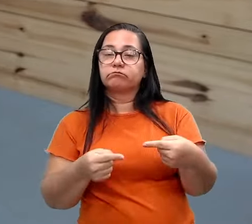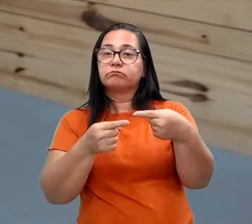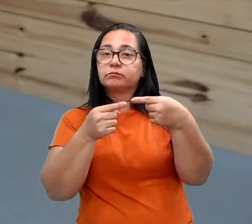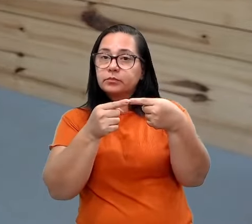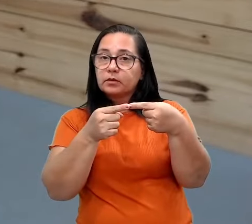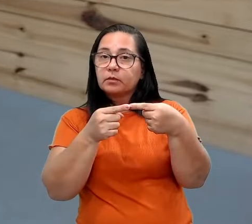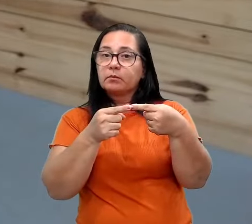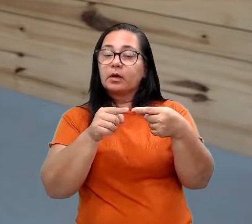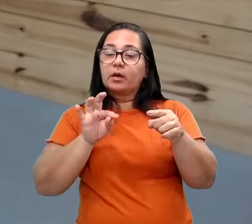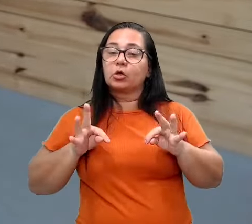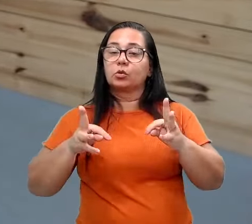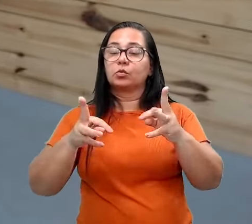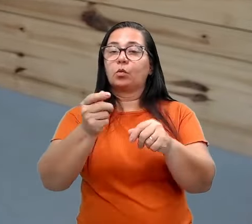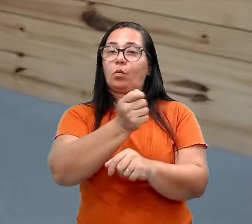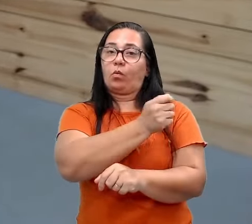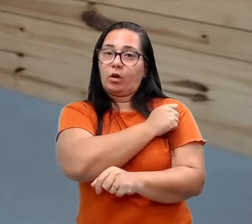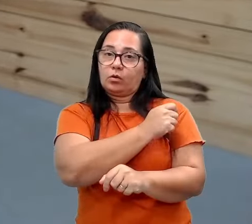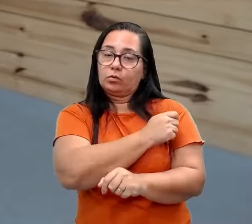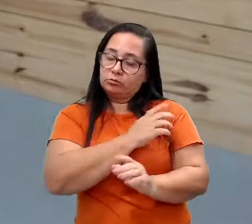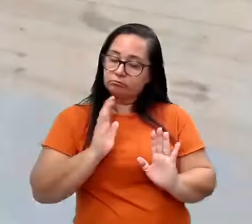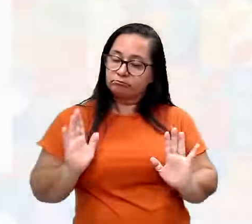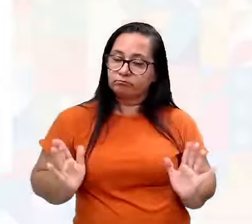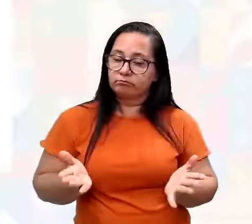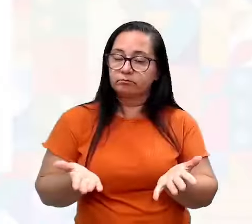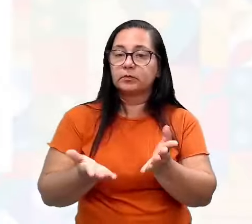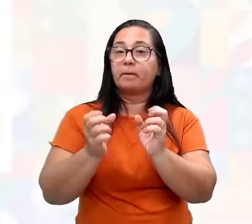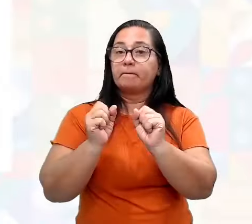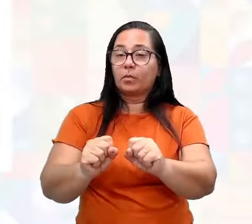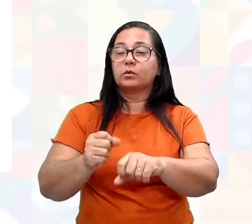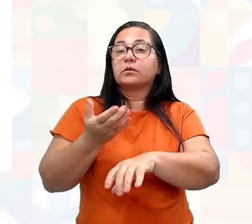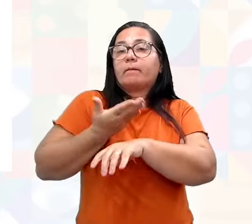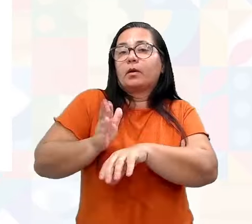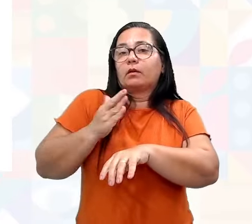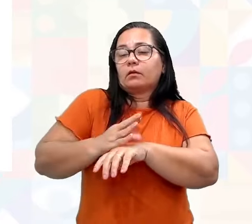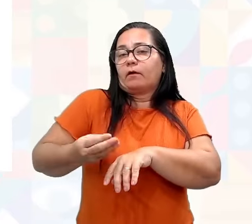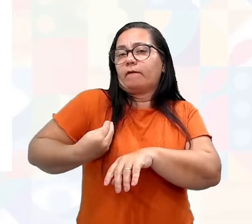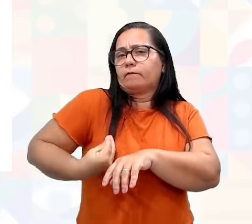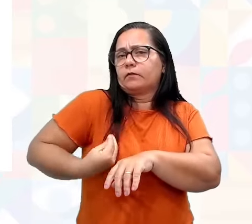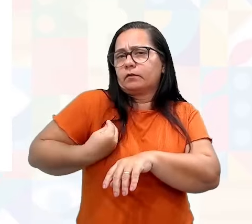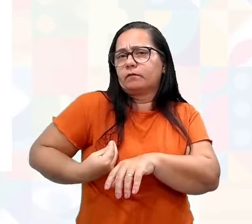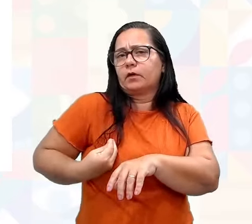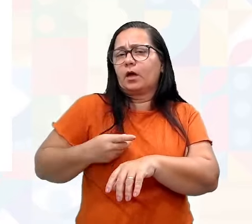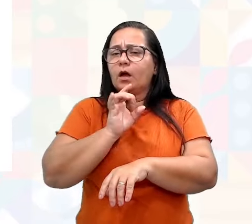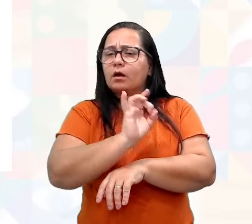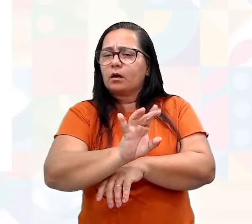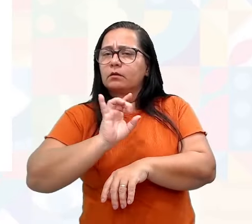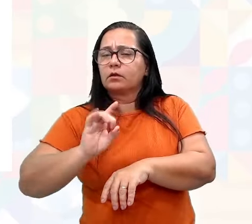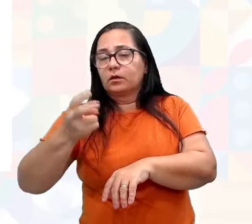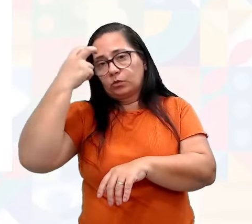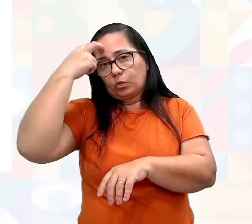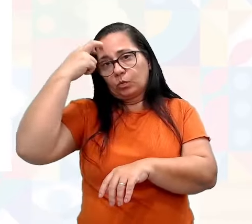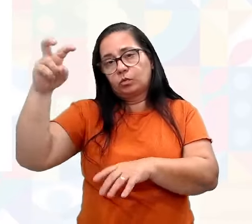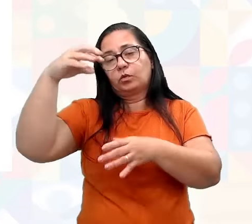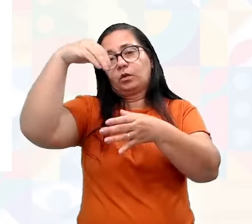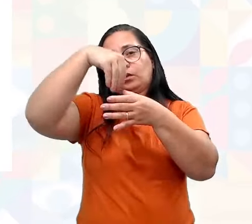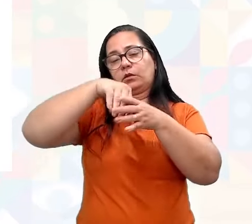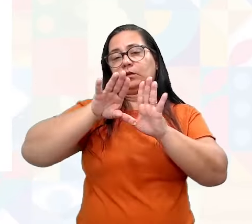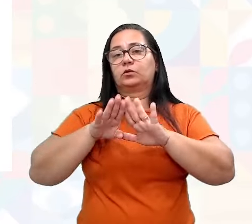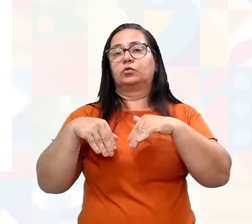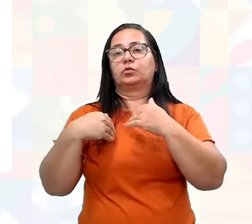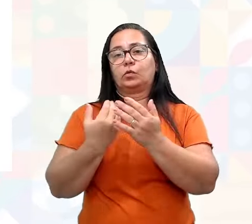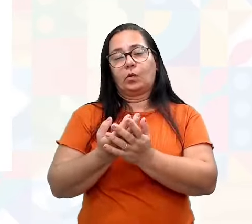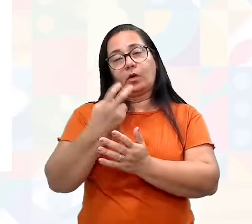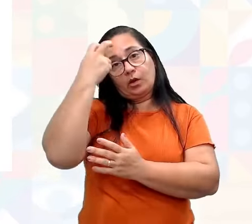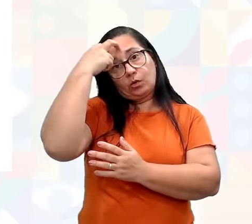fazer com que todos os estudantes, eles pratiquem, eles vivenciem cada parte cultural dentro daquela região, dentro da